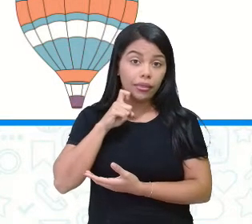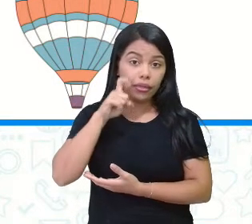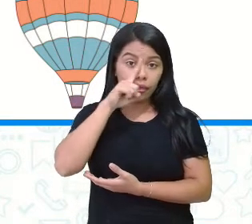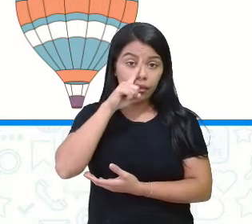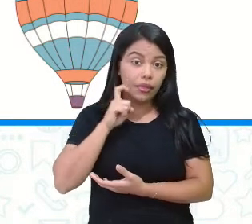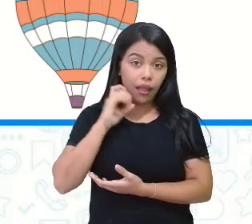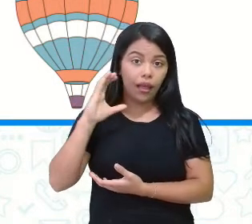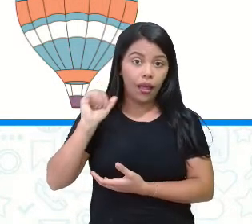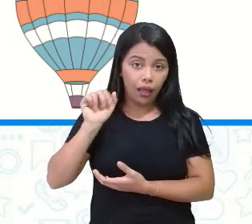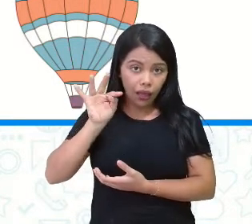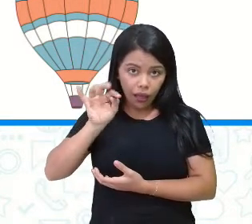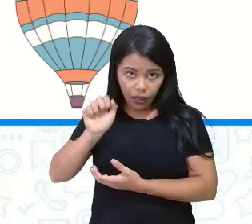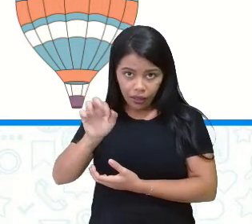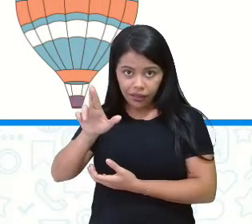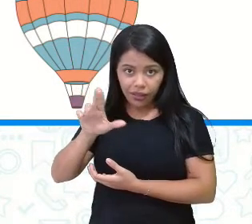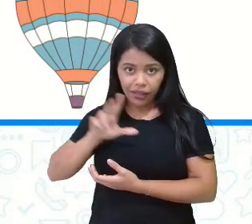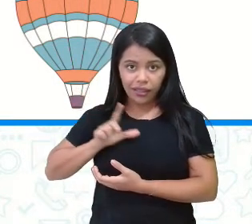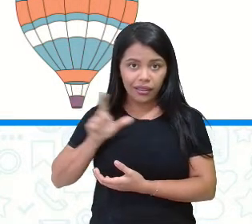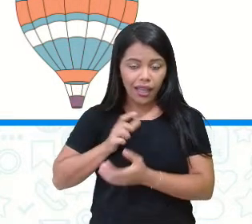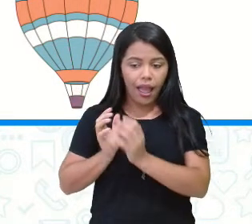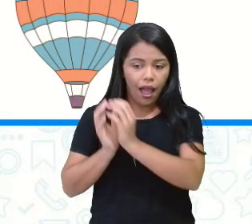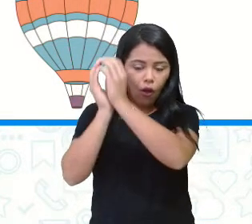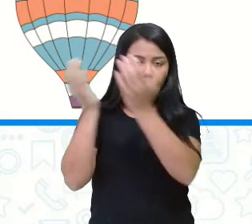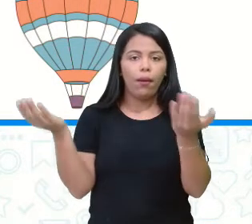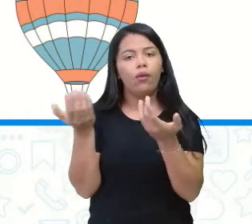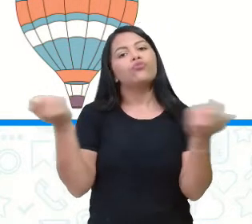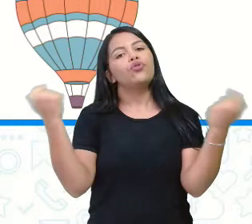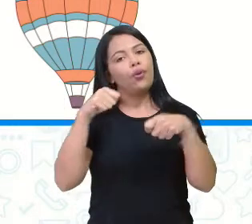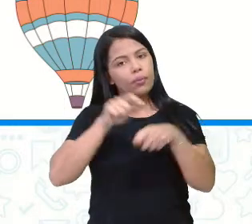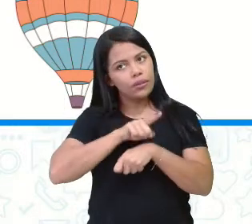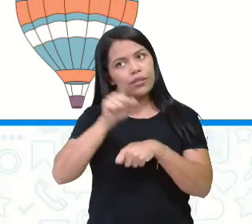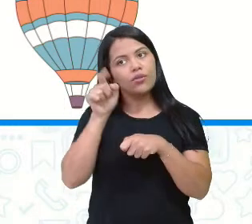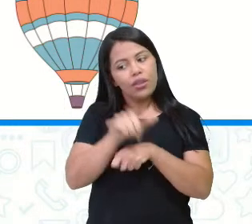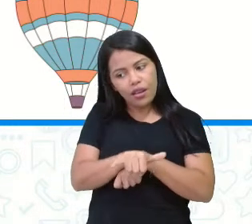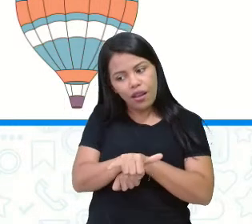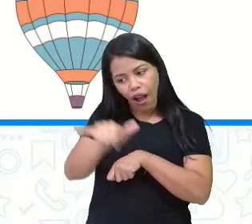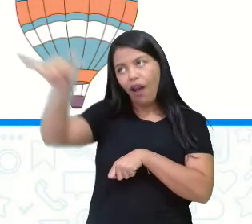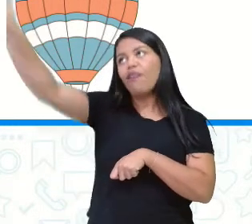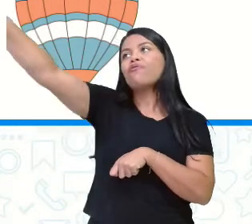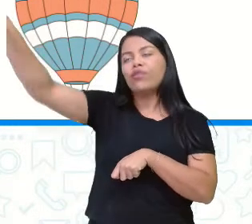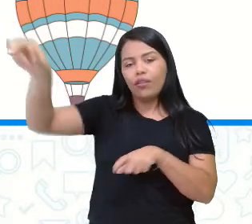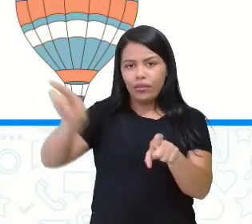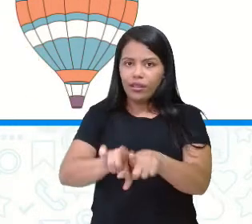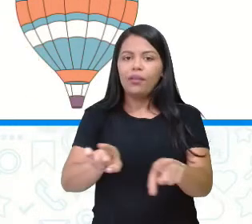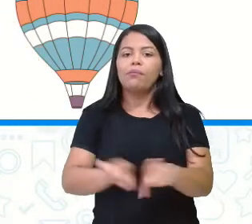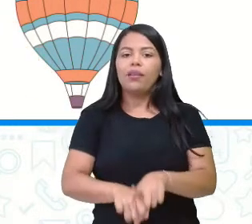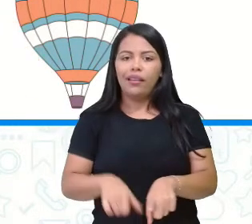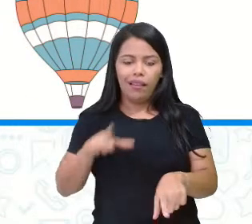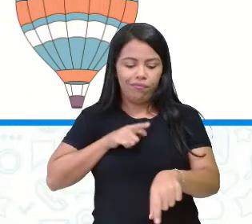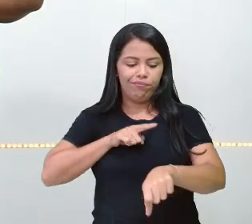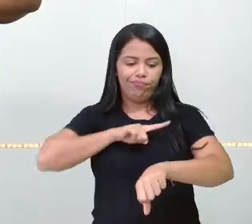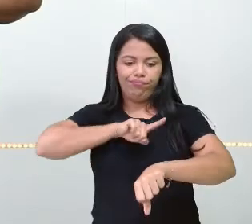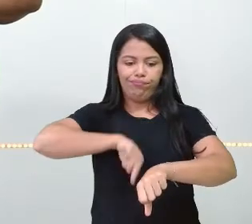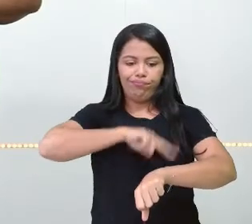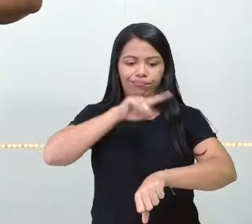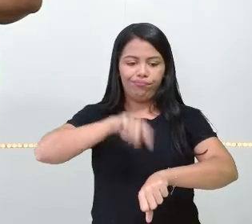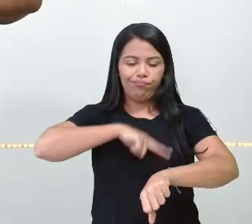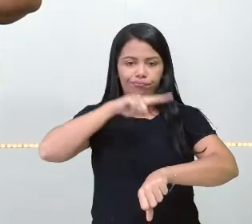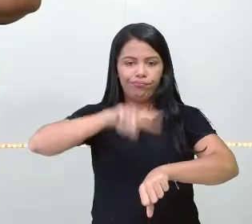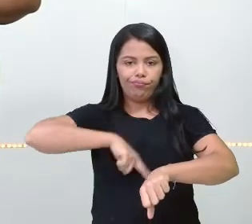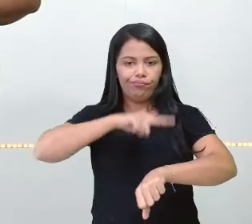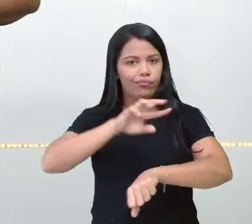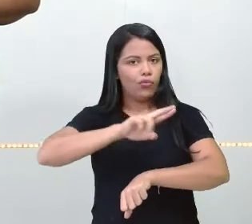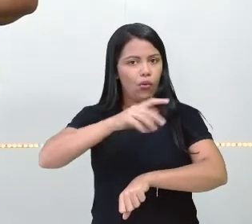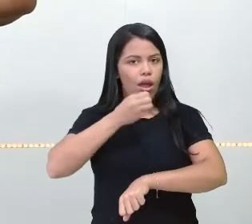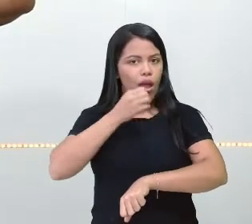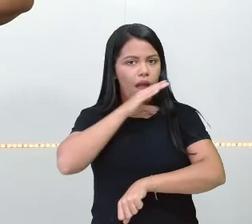então, eu preciso ir de avião. E mesmo assim, ainda leva um tempão, viu? Não é tão rápido, não.